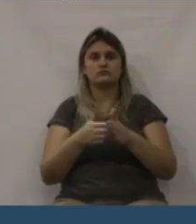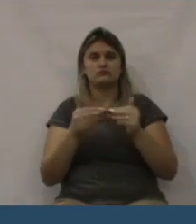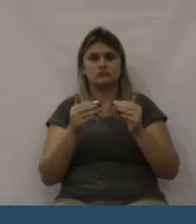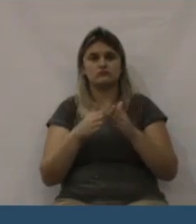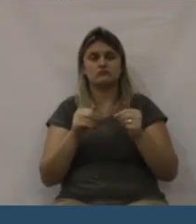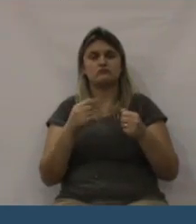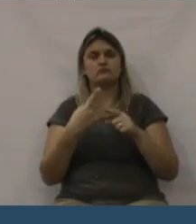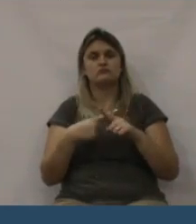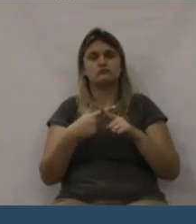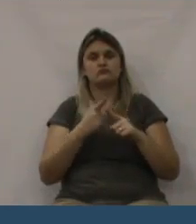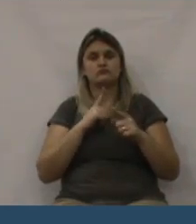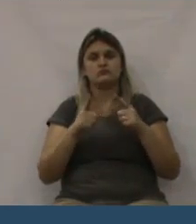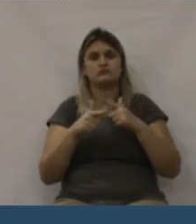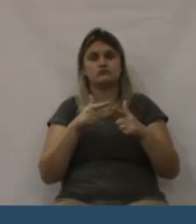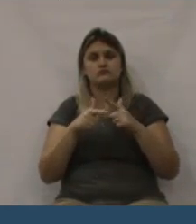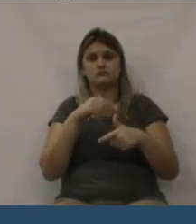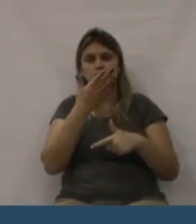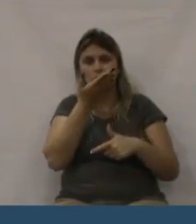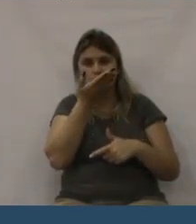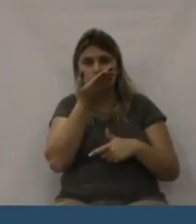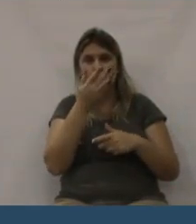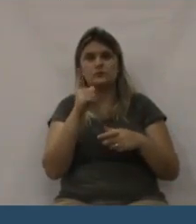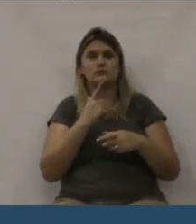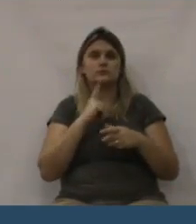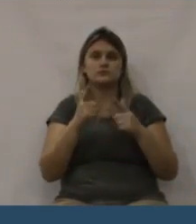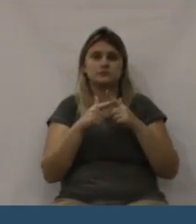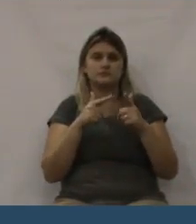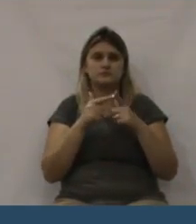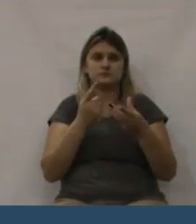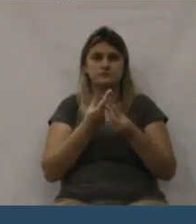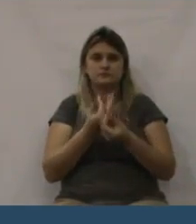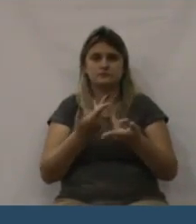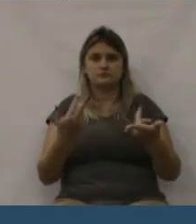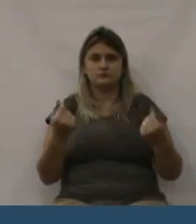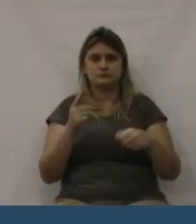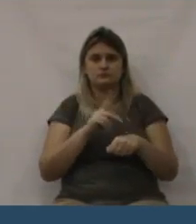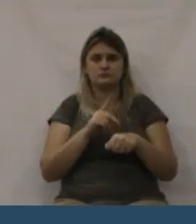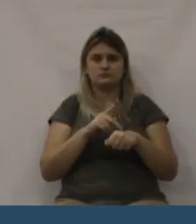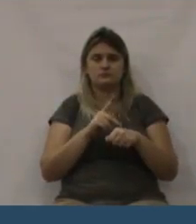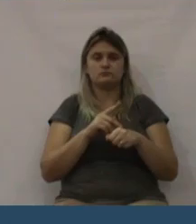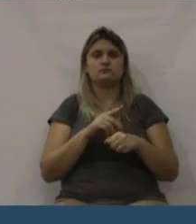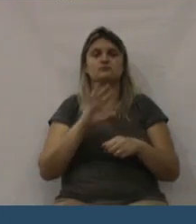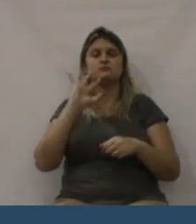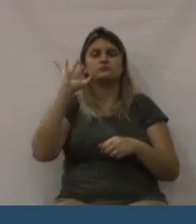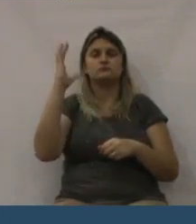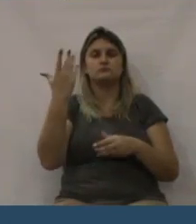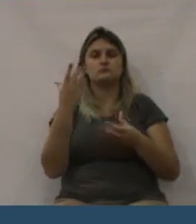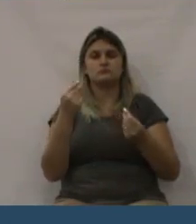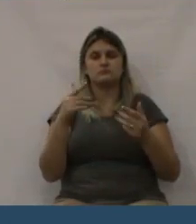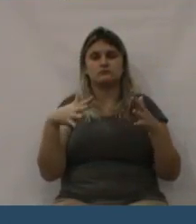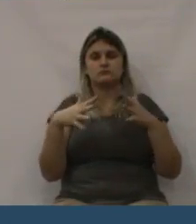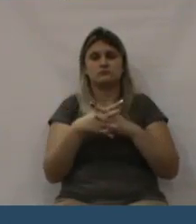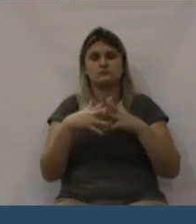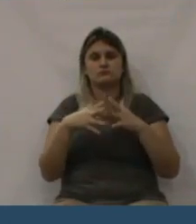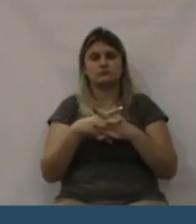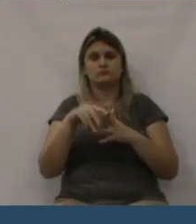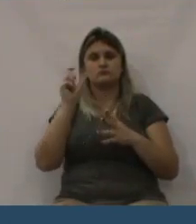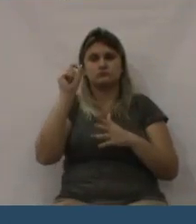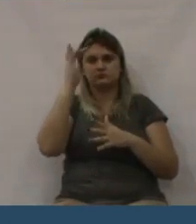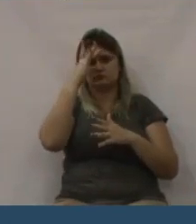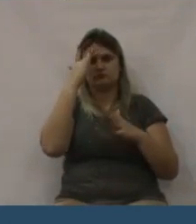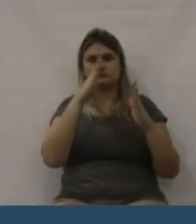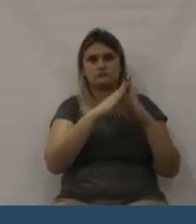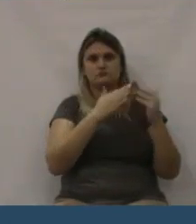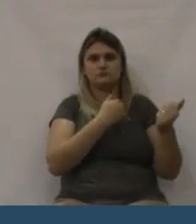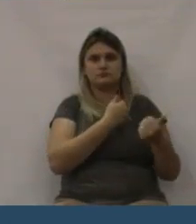o nivelamento da rua César Serre, ali do bairro do São Joaquim, bem como a